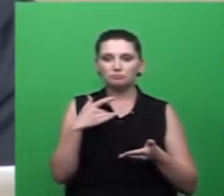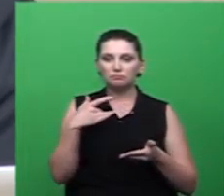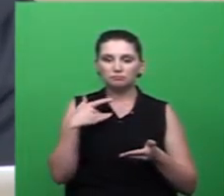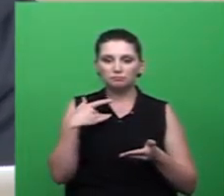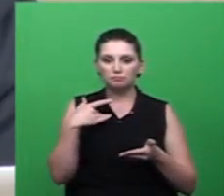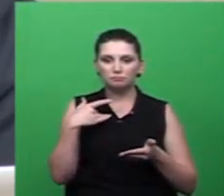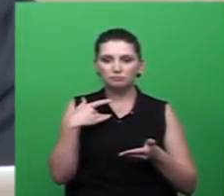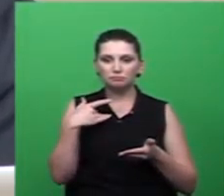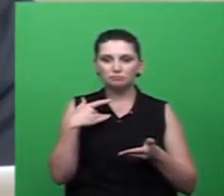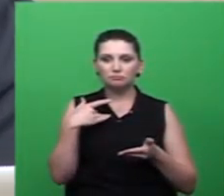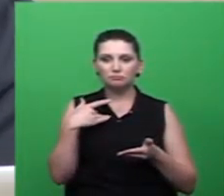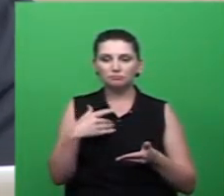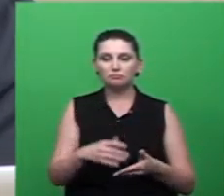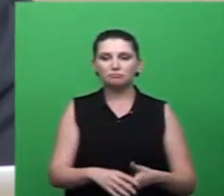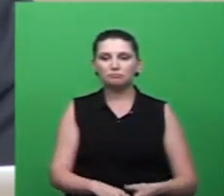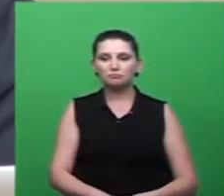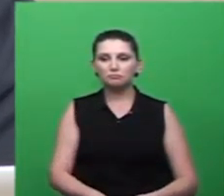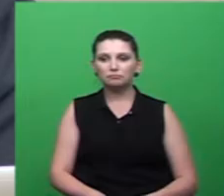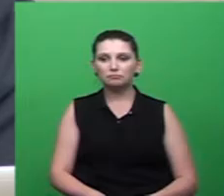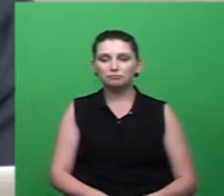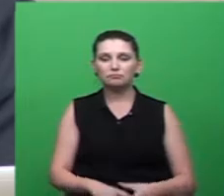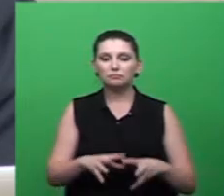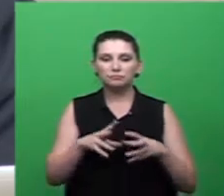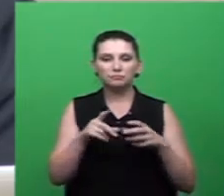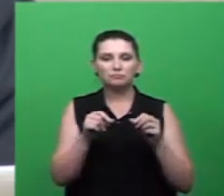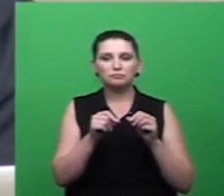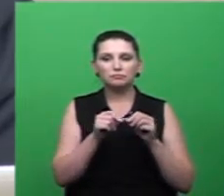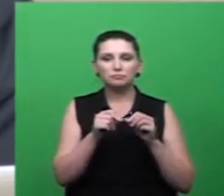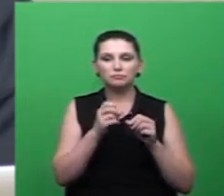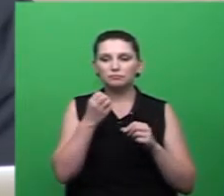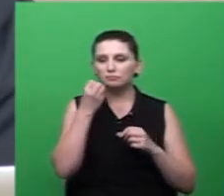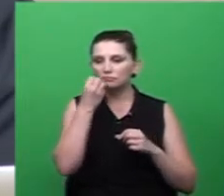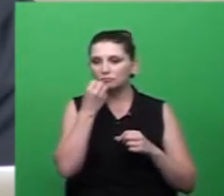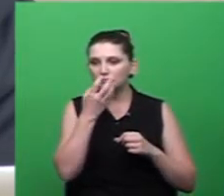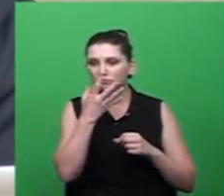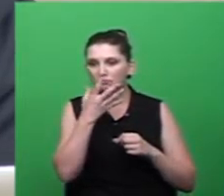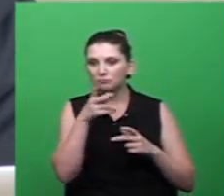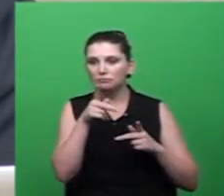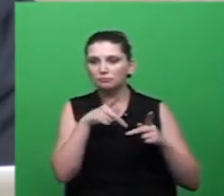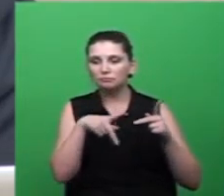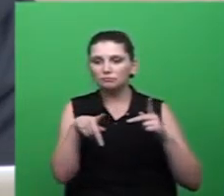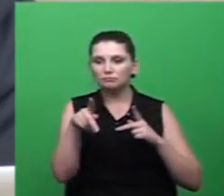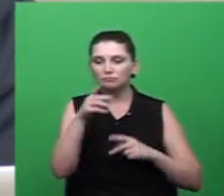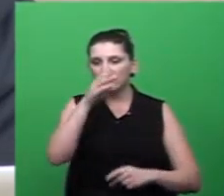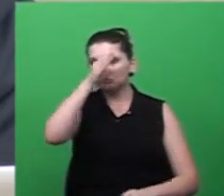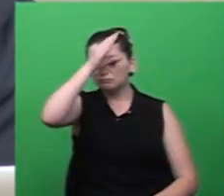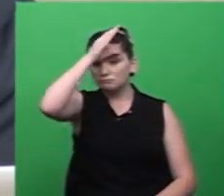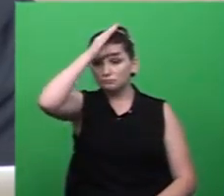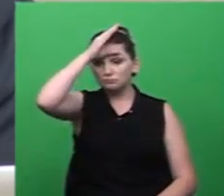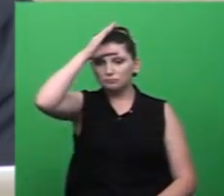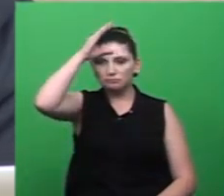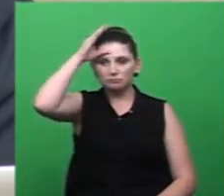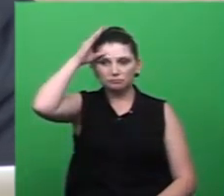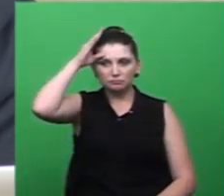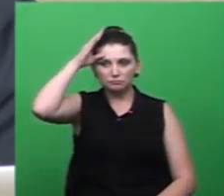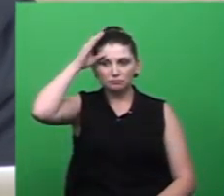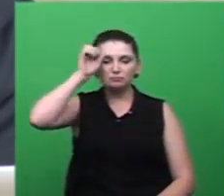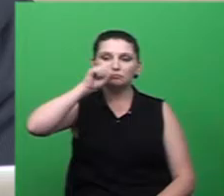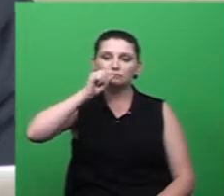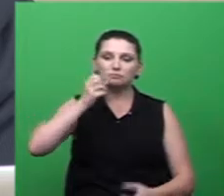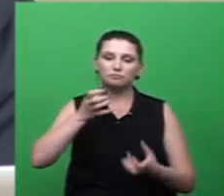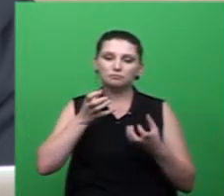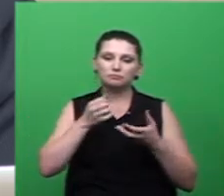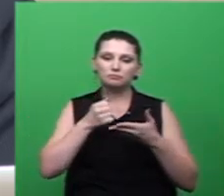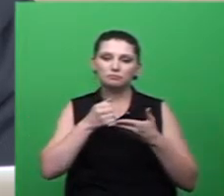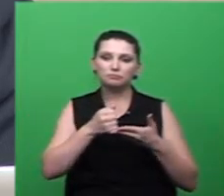tudo o que você fazer por essa população de Cristiúma a população merece uma população carente e que realmente conta muito com o seu